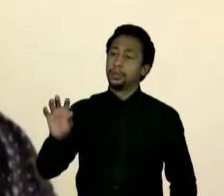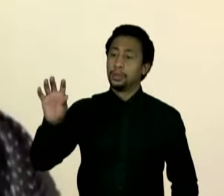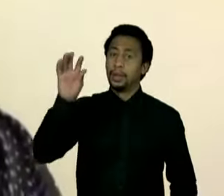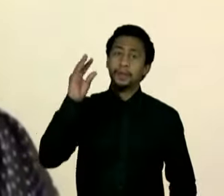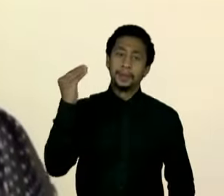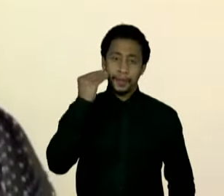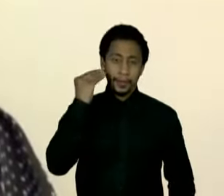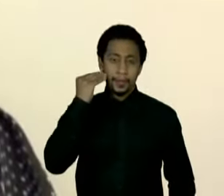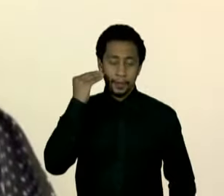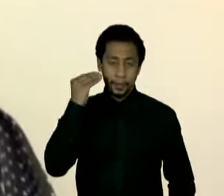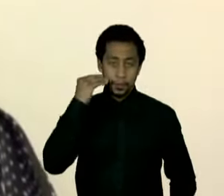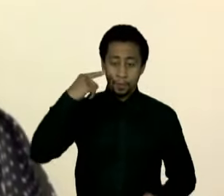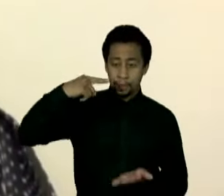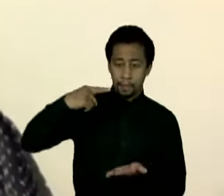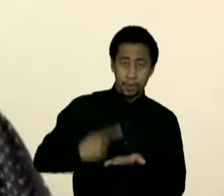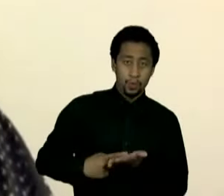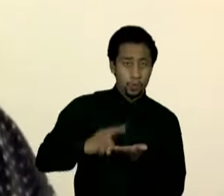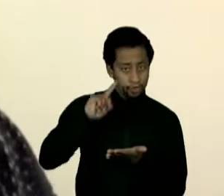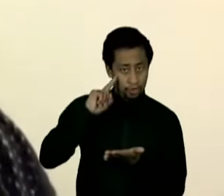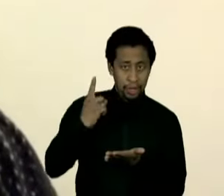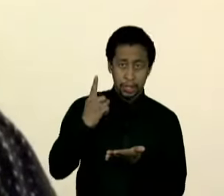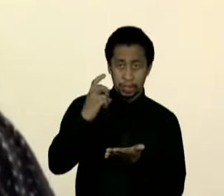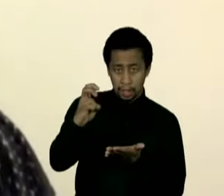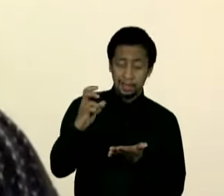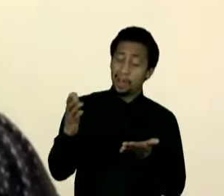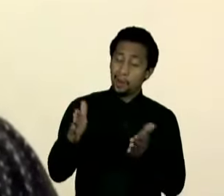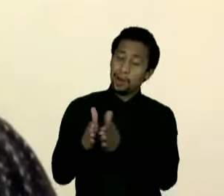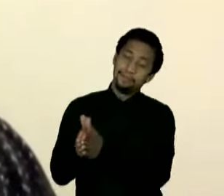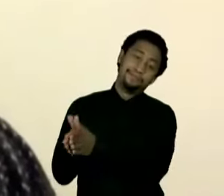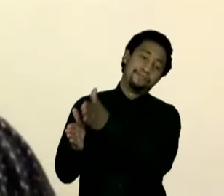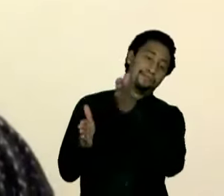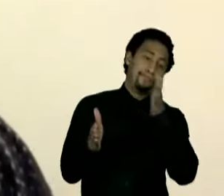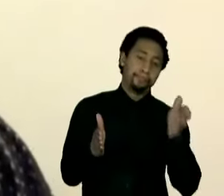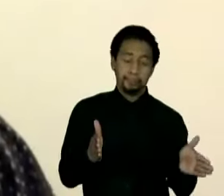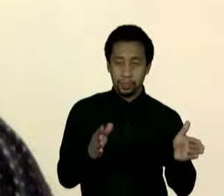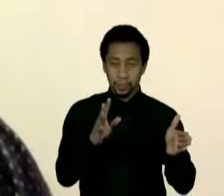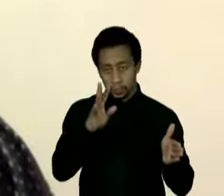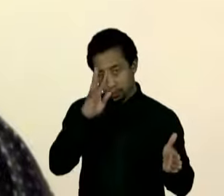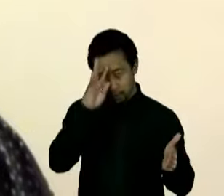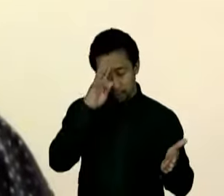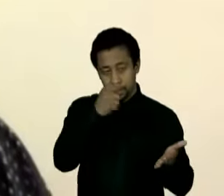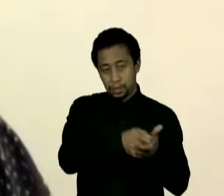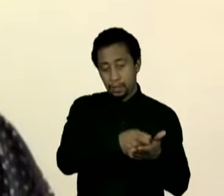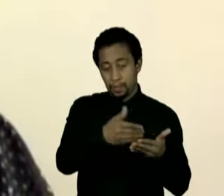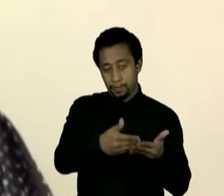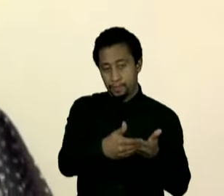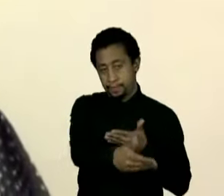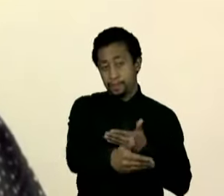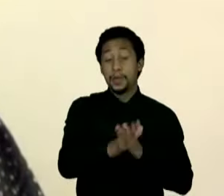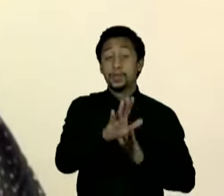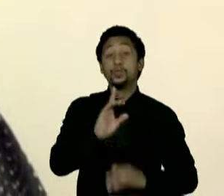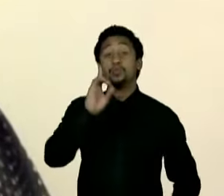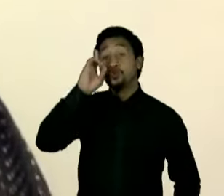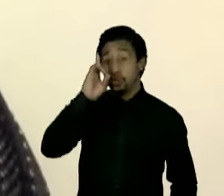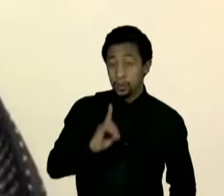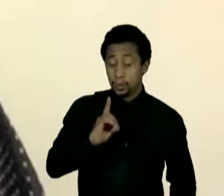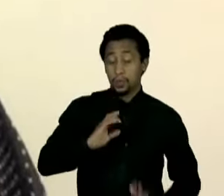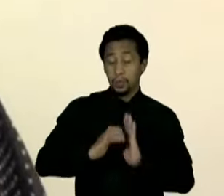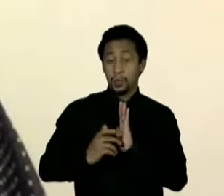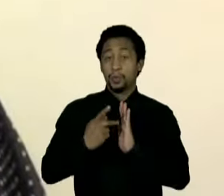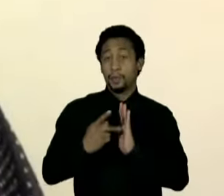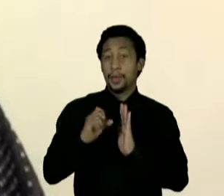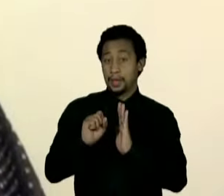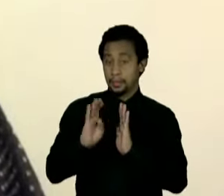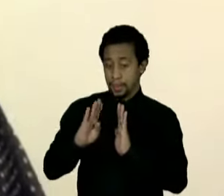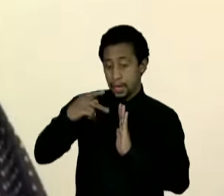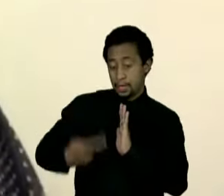último dia e agora estenderam novamente a data. Eu queria saber, aqui em São Paulo, o Diretório Nacional do PSB tem o poder legal